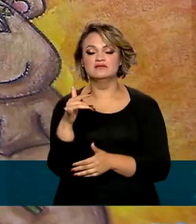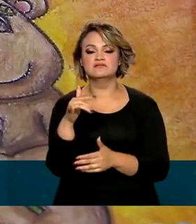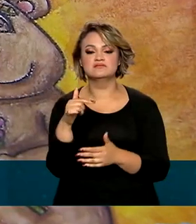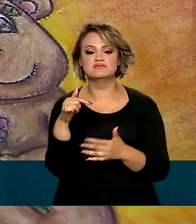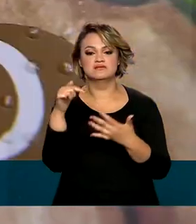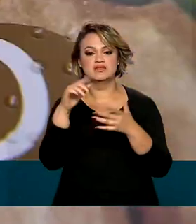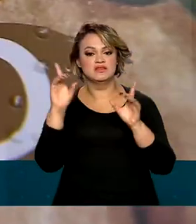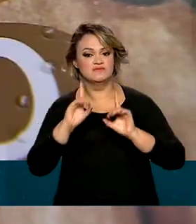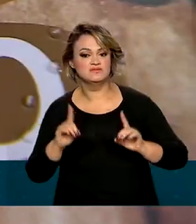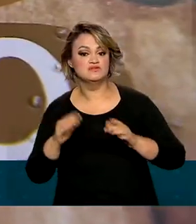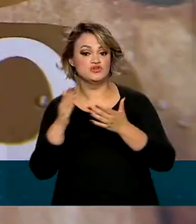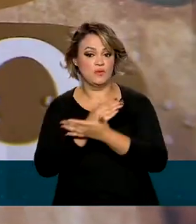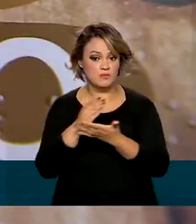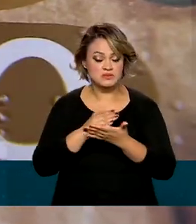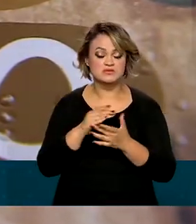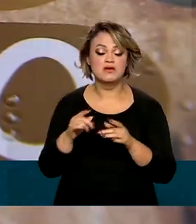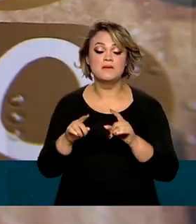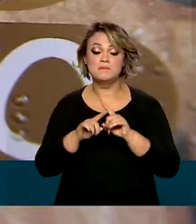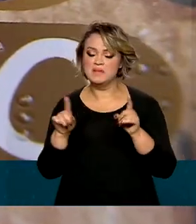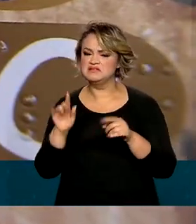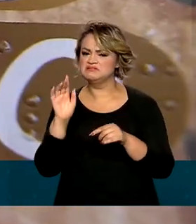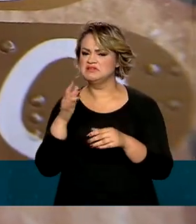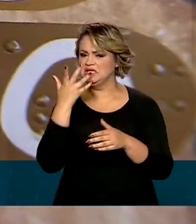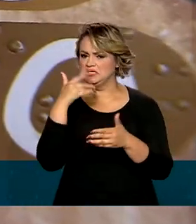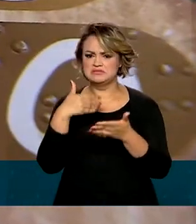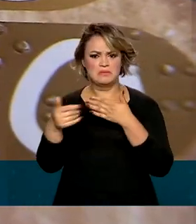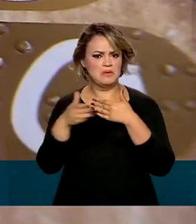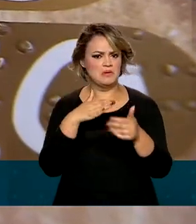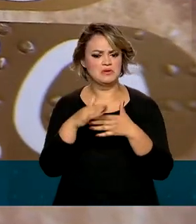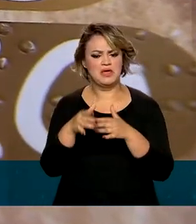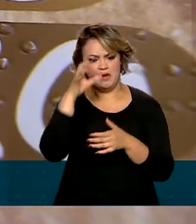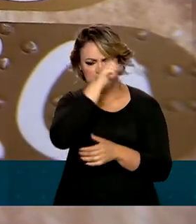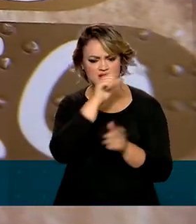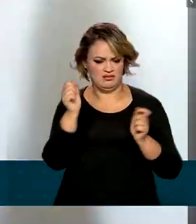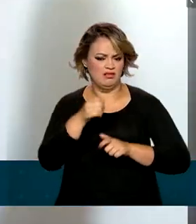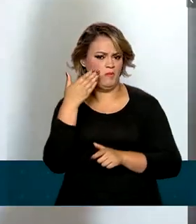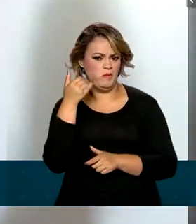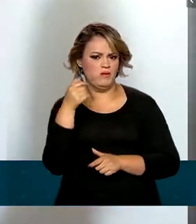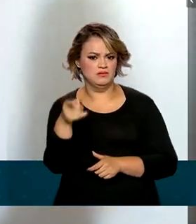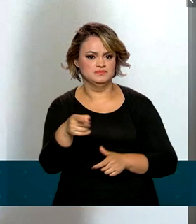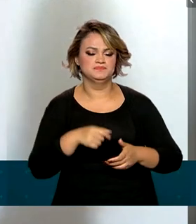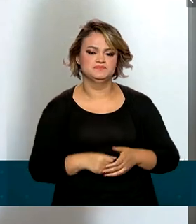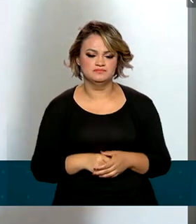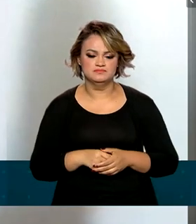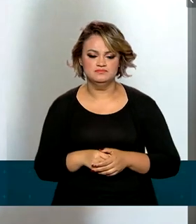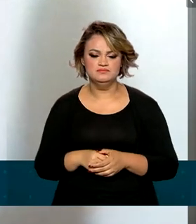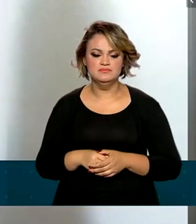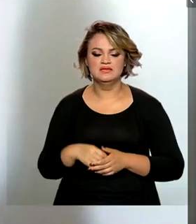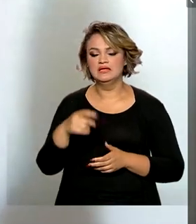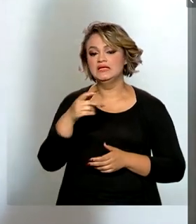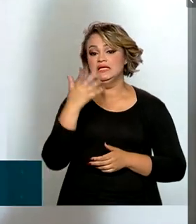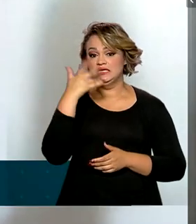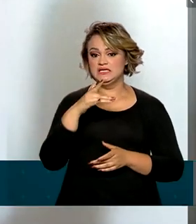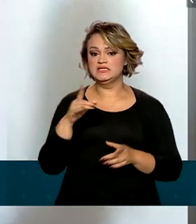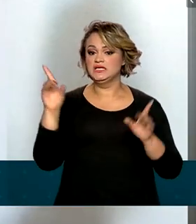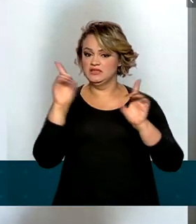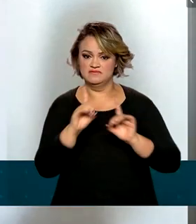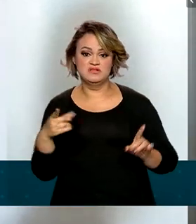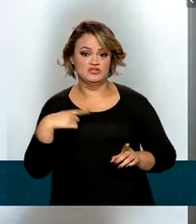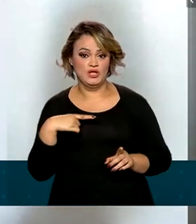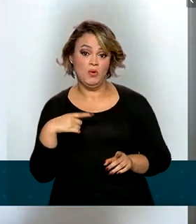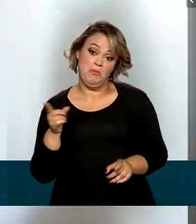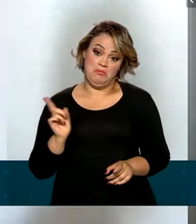especiais, mas ajudam qualquer criança no aprendizado. As crianças sem deficiência poderão ter a